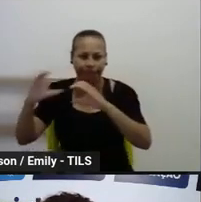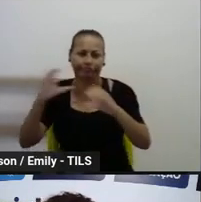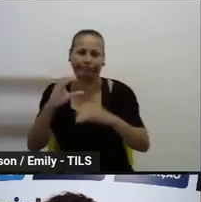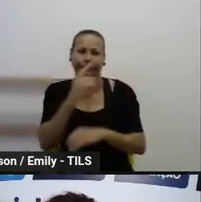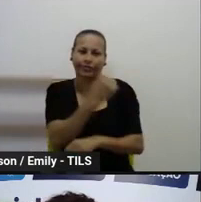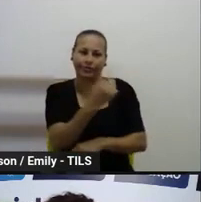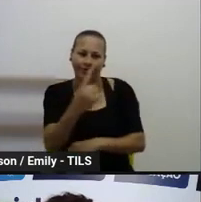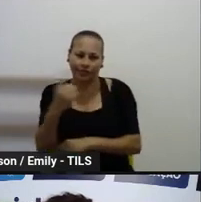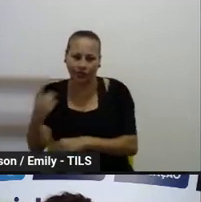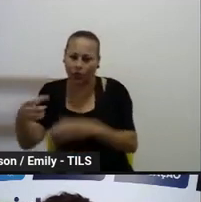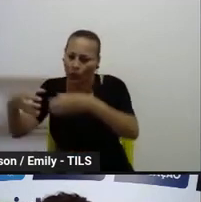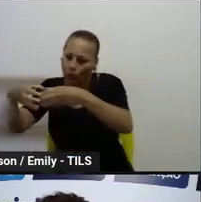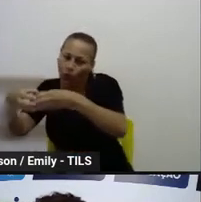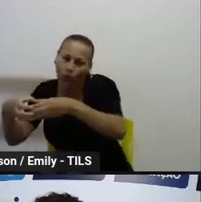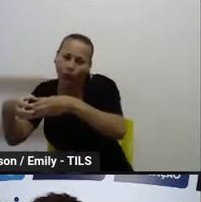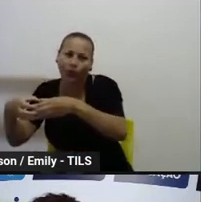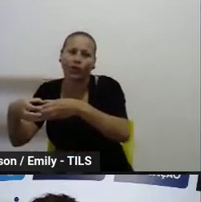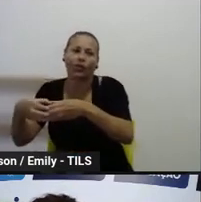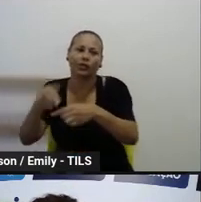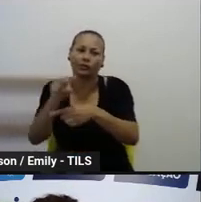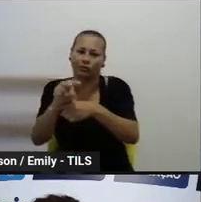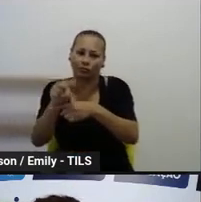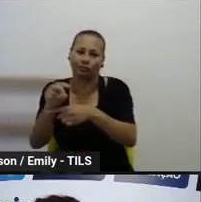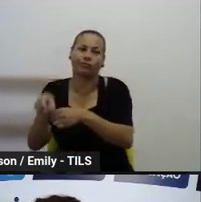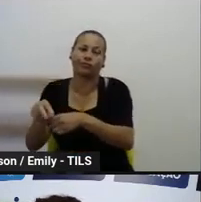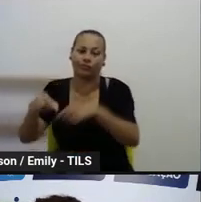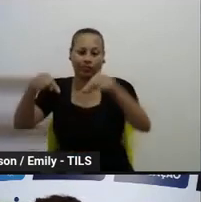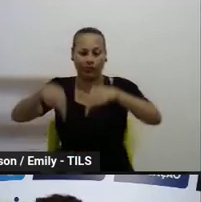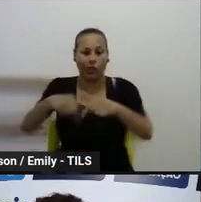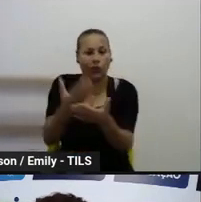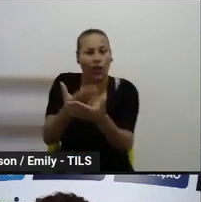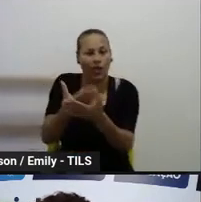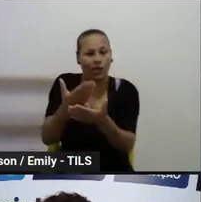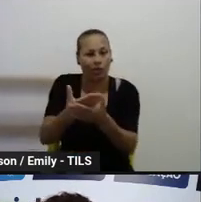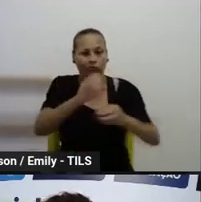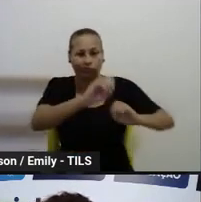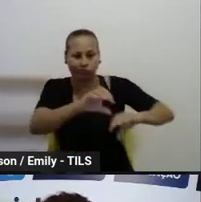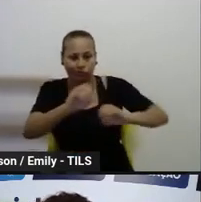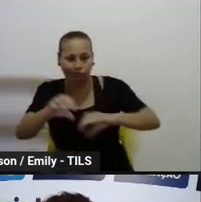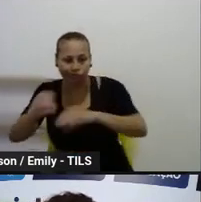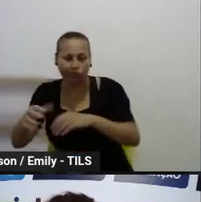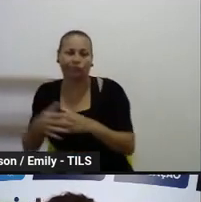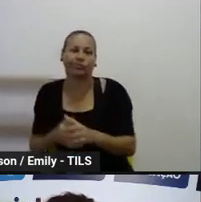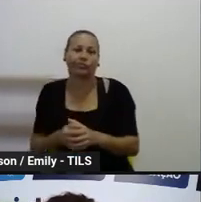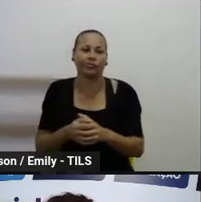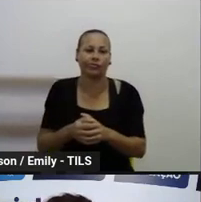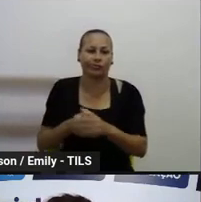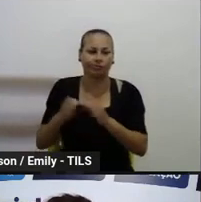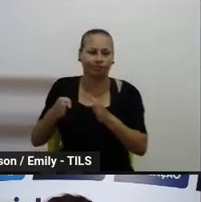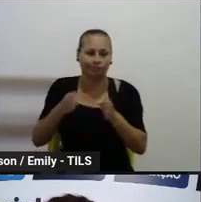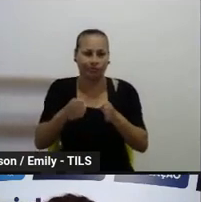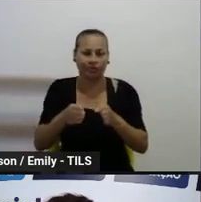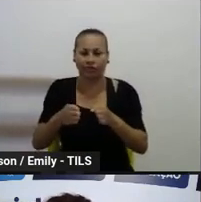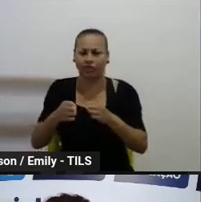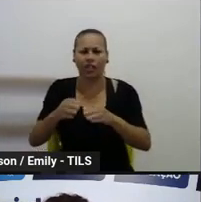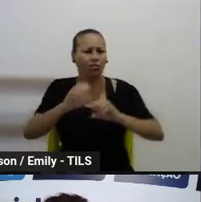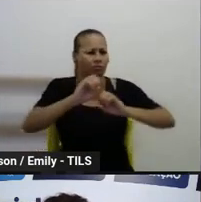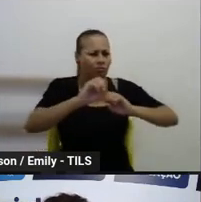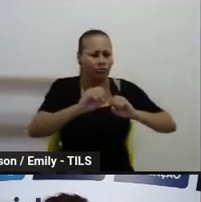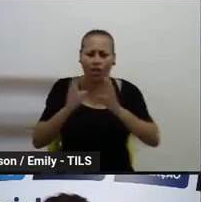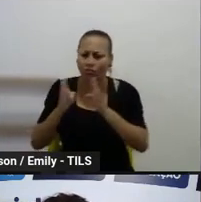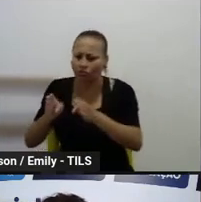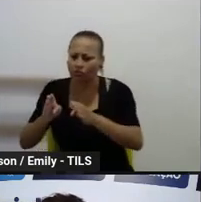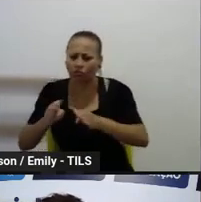entre a equipe do programa e a Secretaria de Educação, e vai agilizar todas as orientações que foram